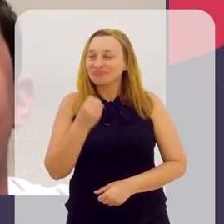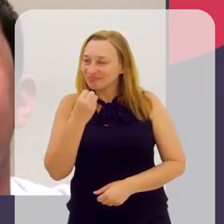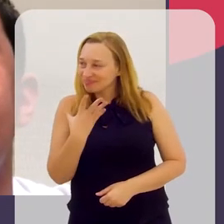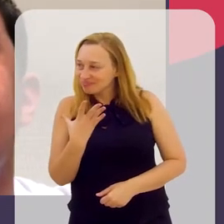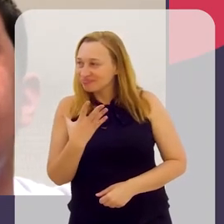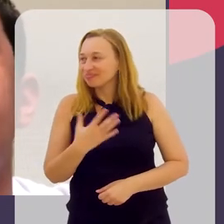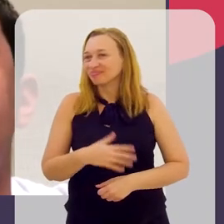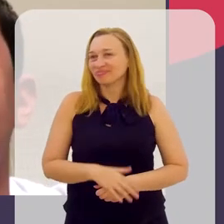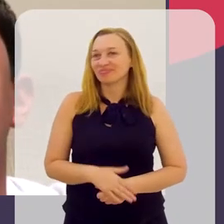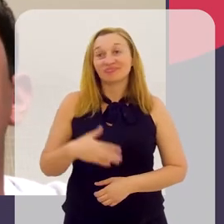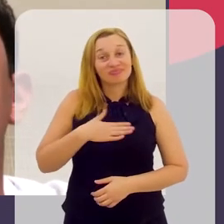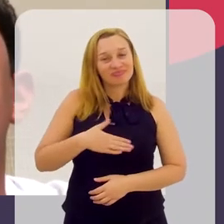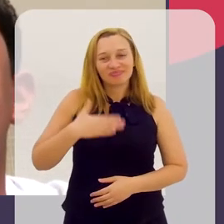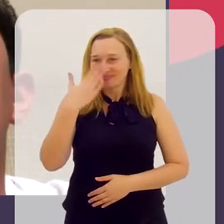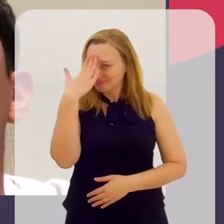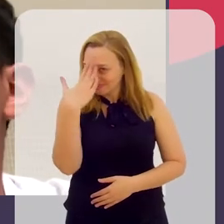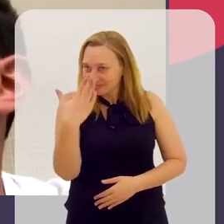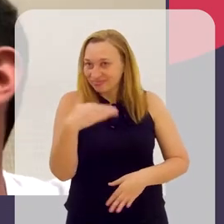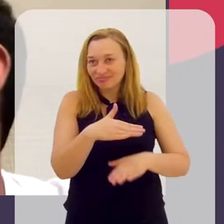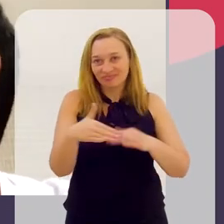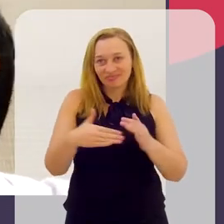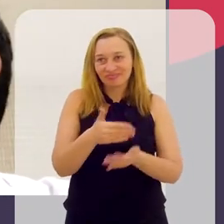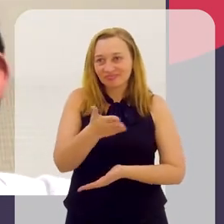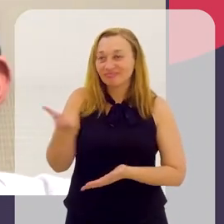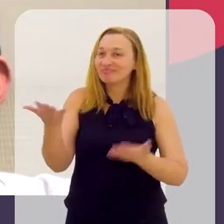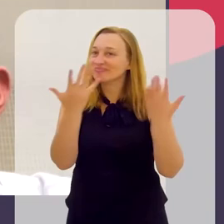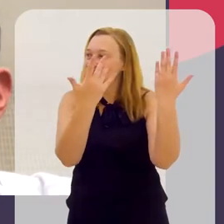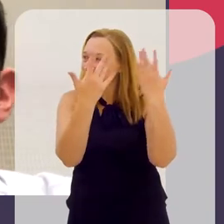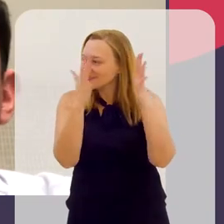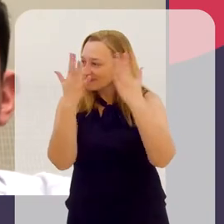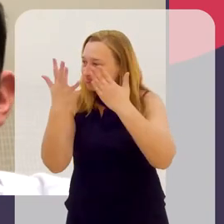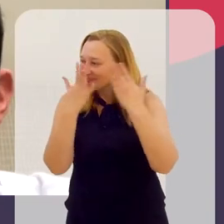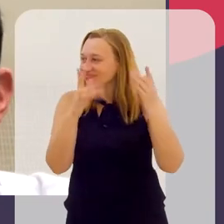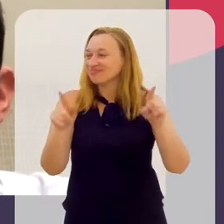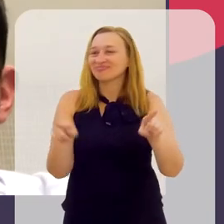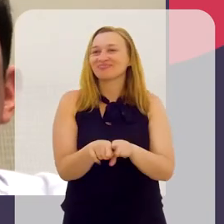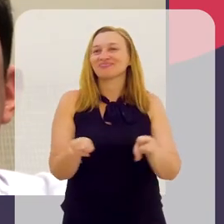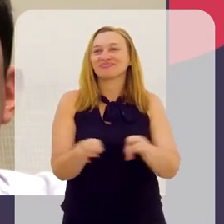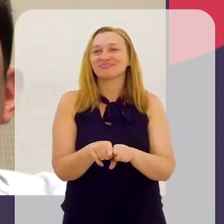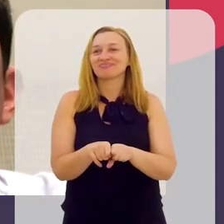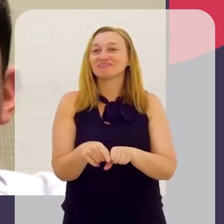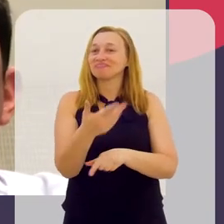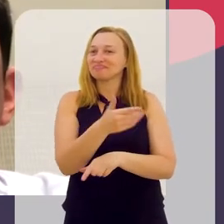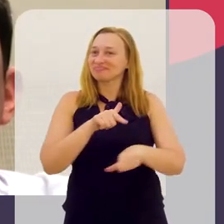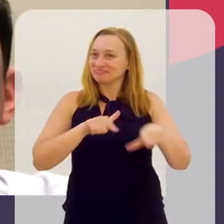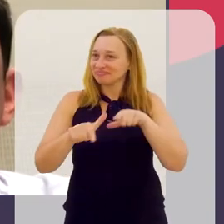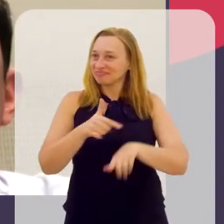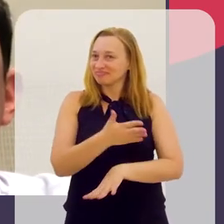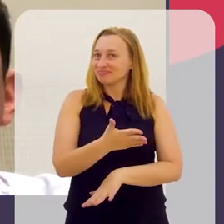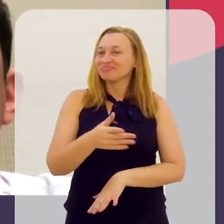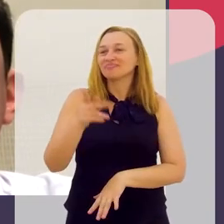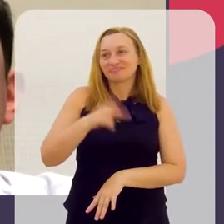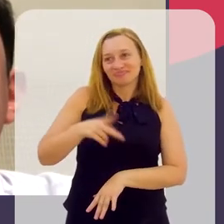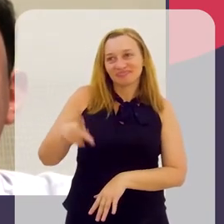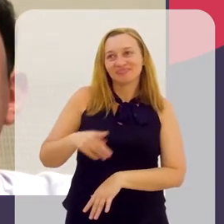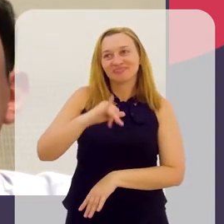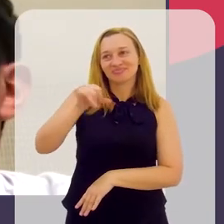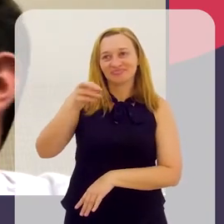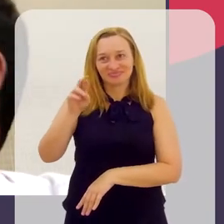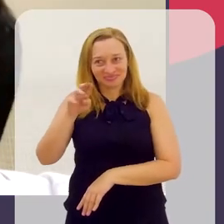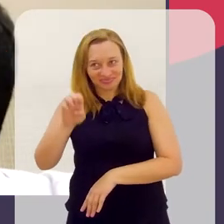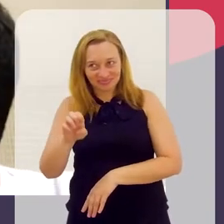Muito bom. Eu gostaria de agradecer a todos e parabenizar também pelo brilhante trabalho, o professor Jorge,